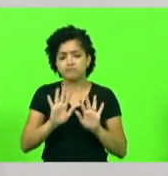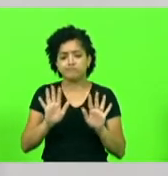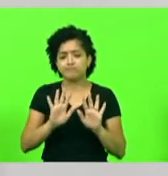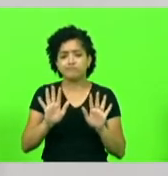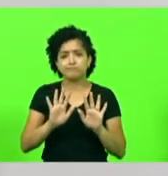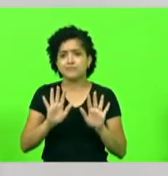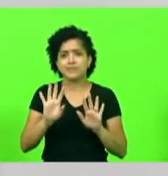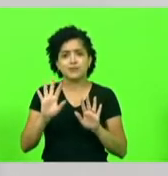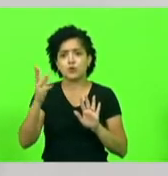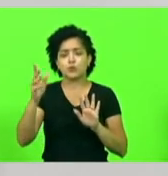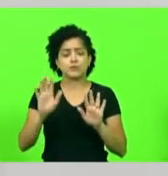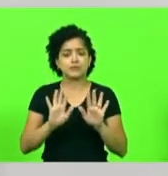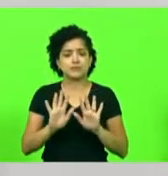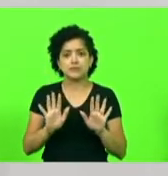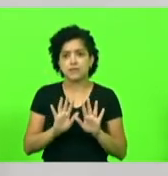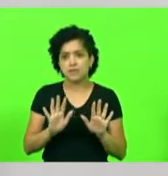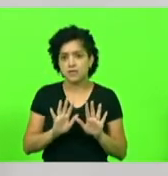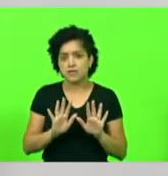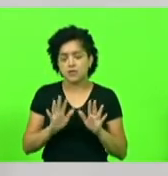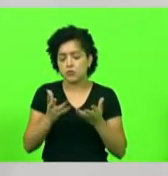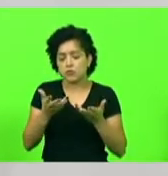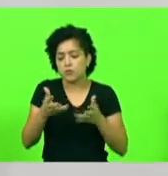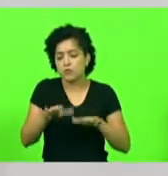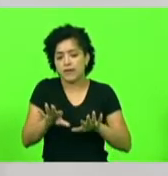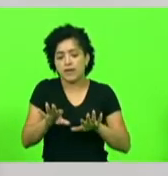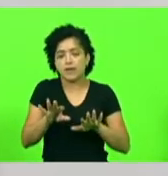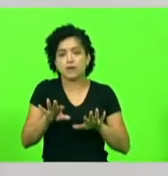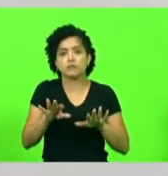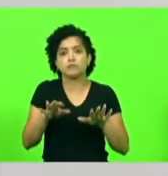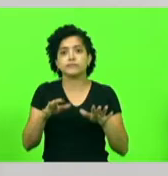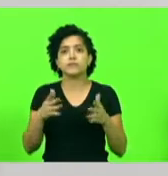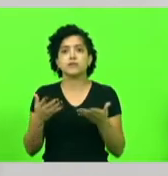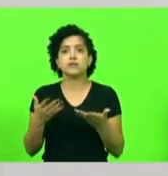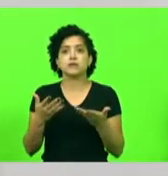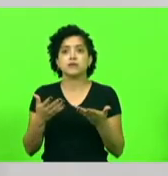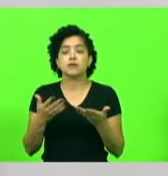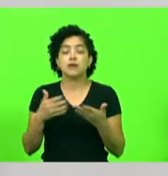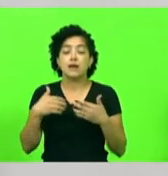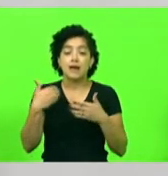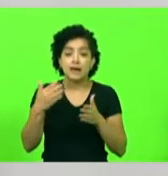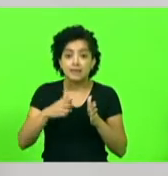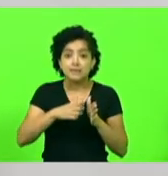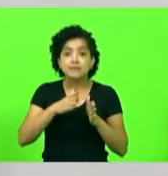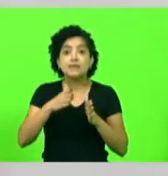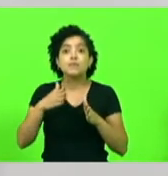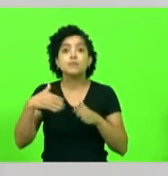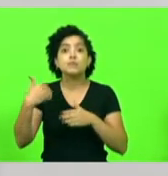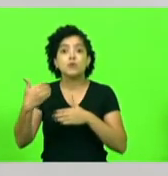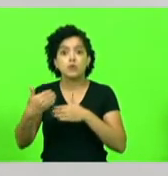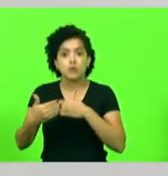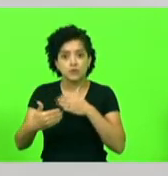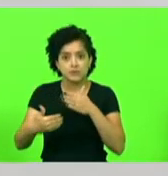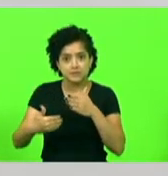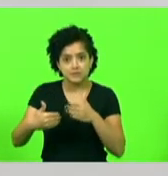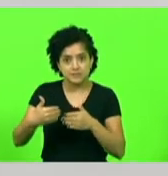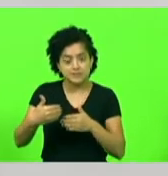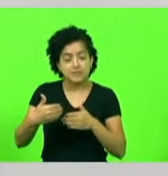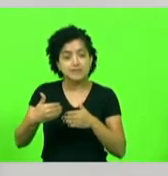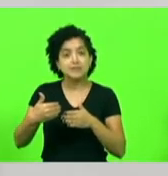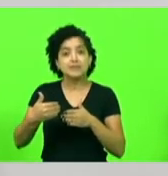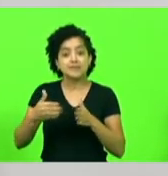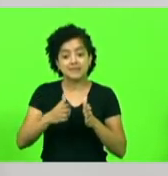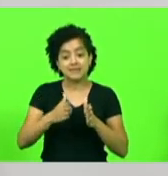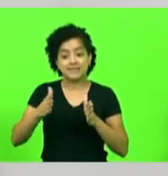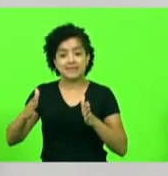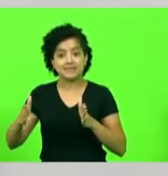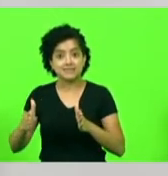estar acontecendo, não quero falar disso, né? Vem a fase da negação. A terceira fase